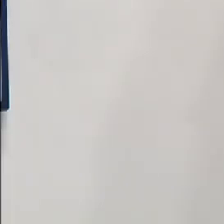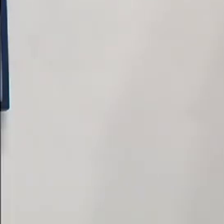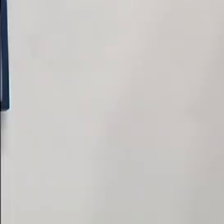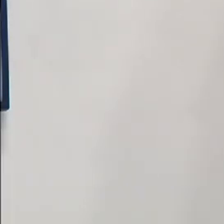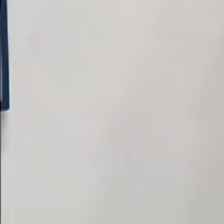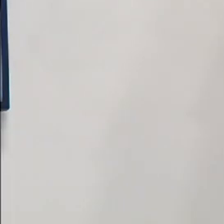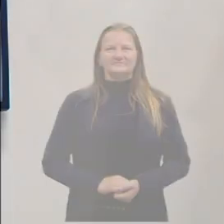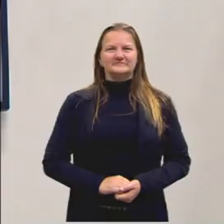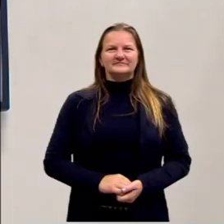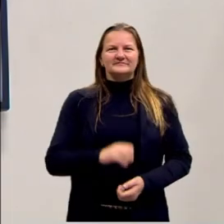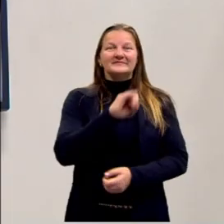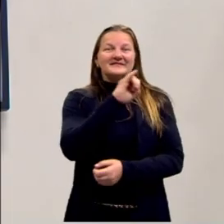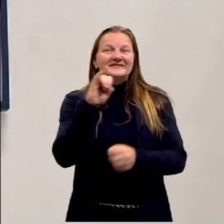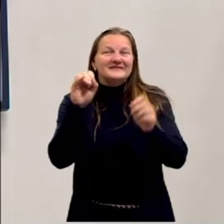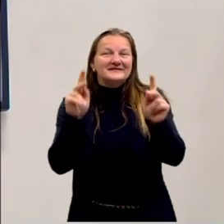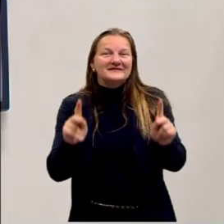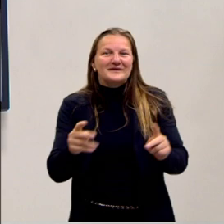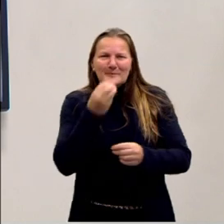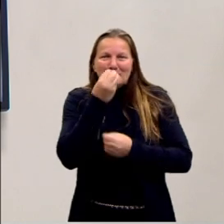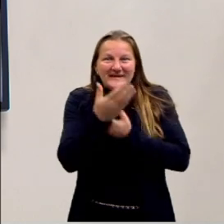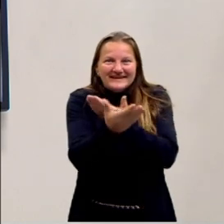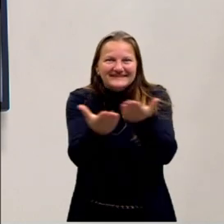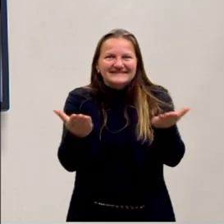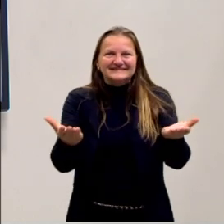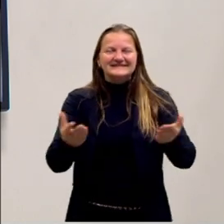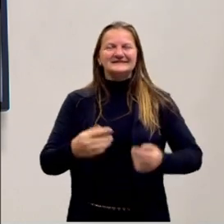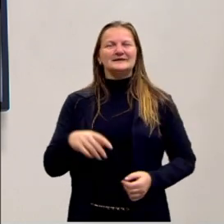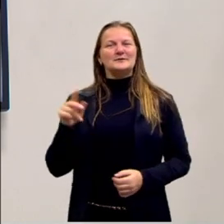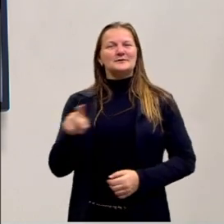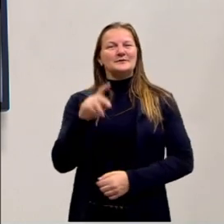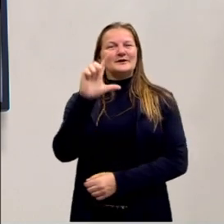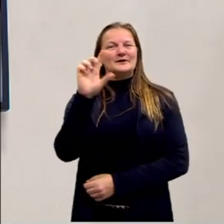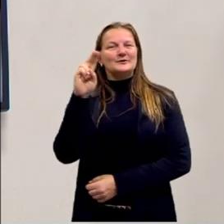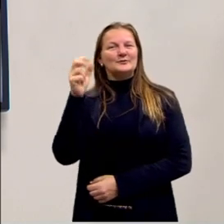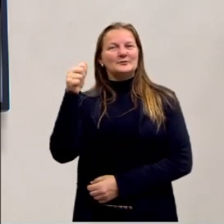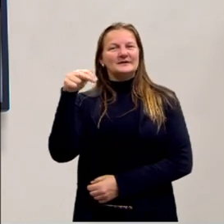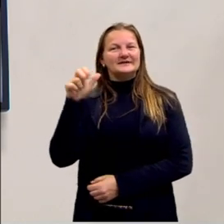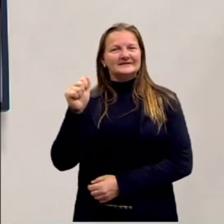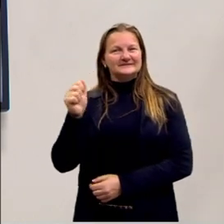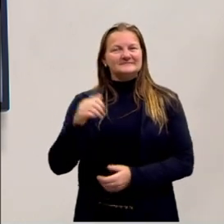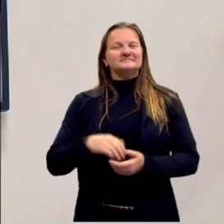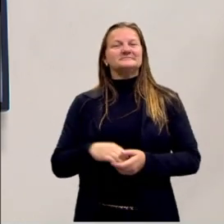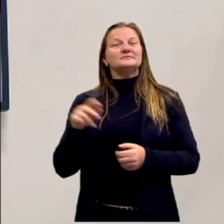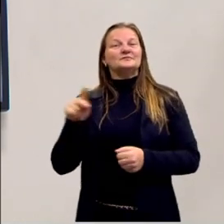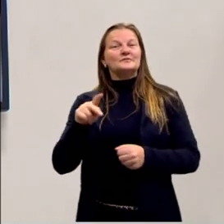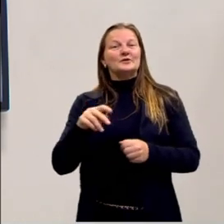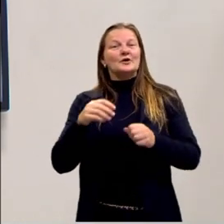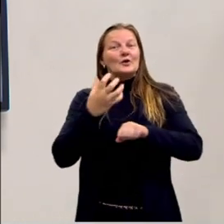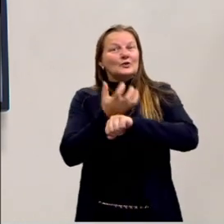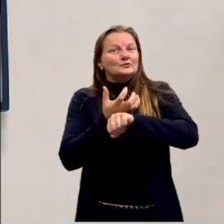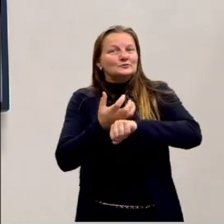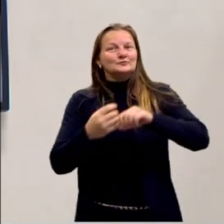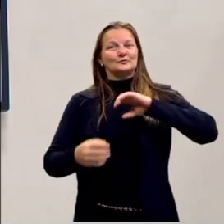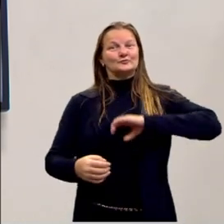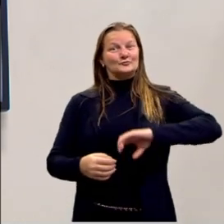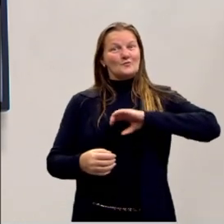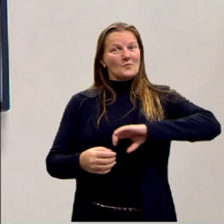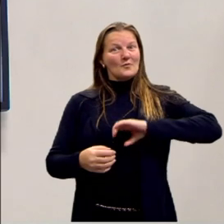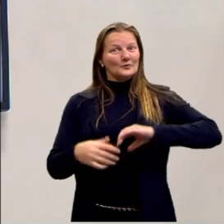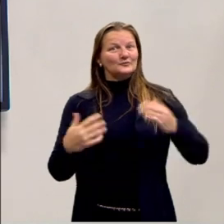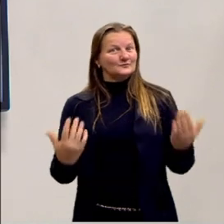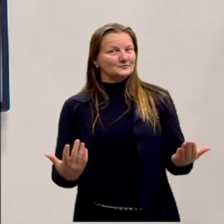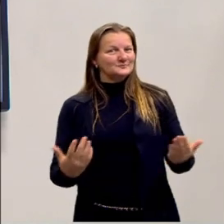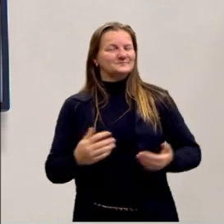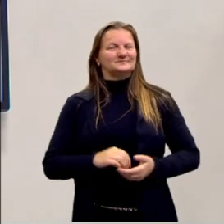E aí, pessoal, tudo bem com vocês? Eu sou a professora Luana Miller, trabalho com vocês o componente curricular de